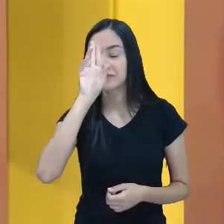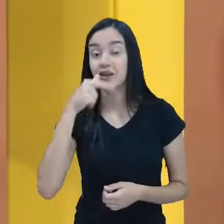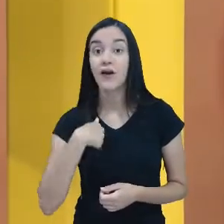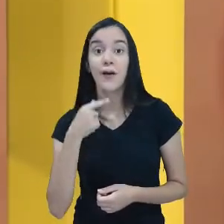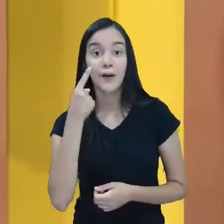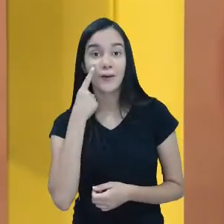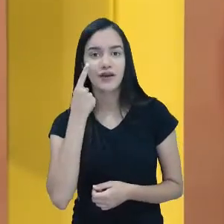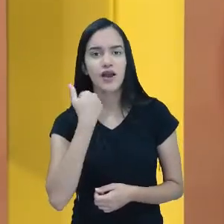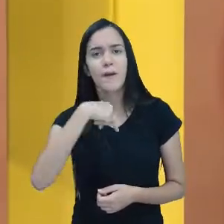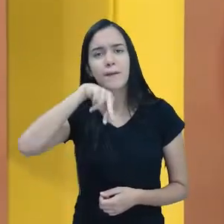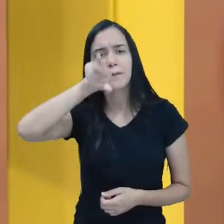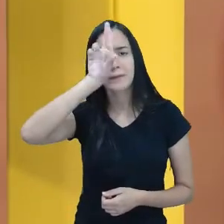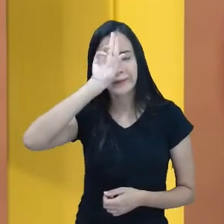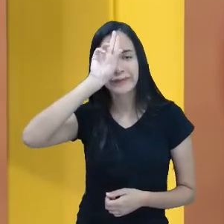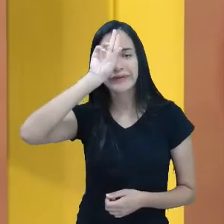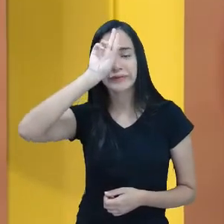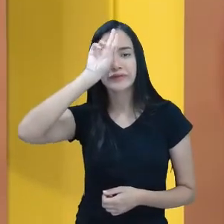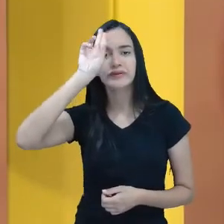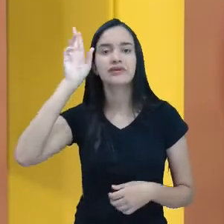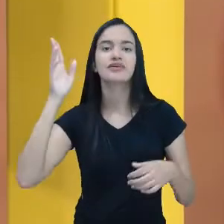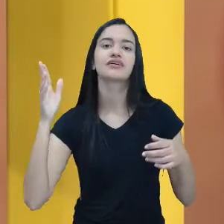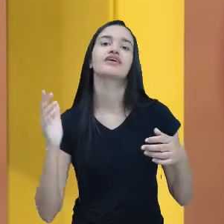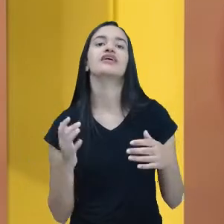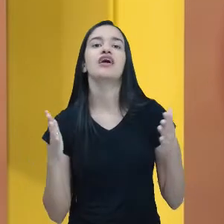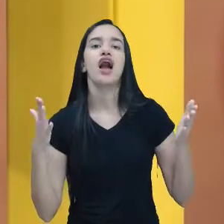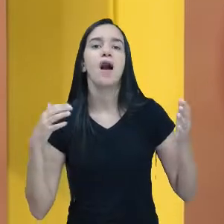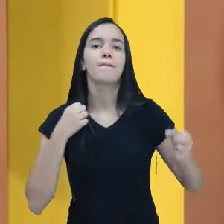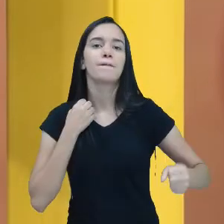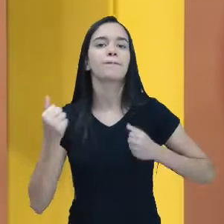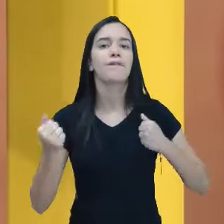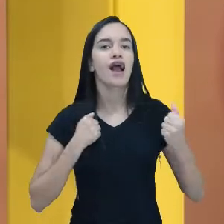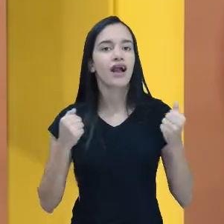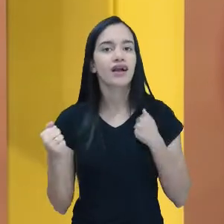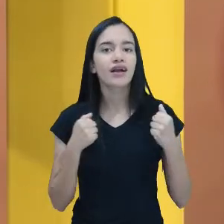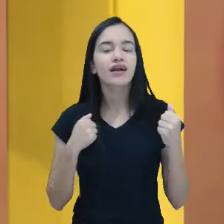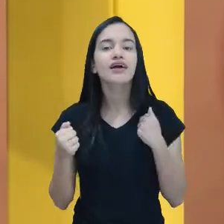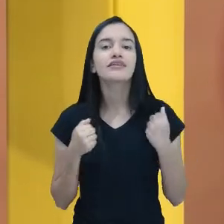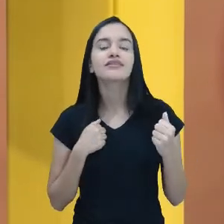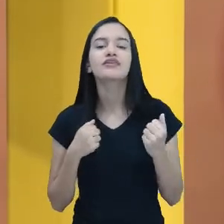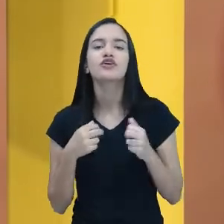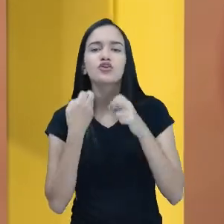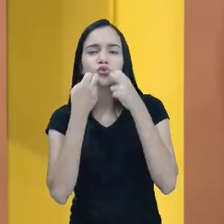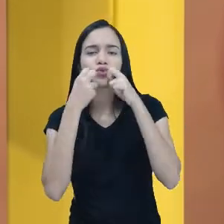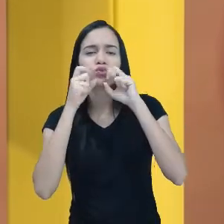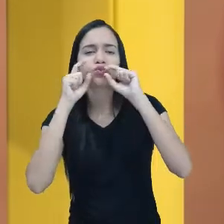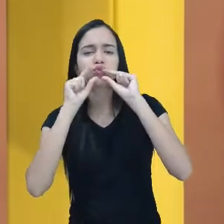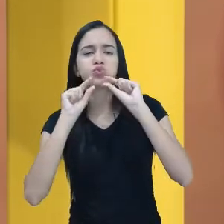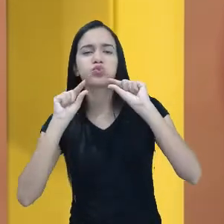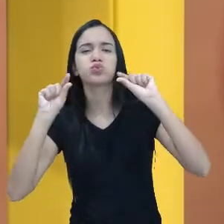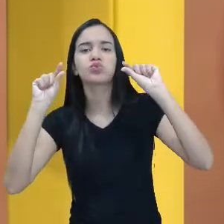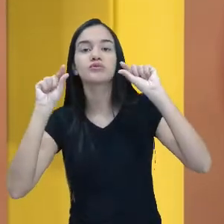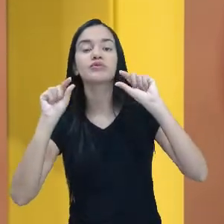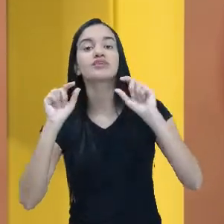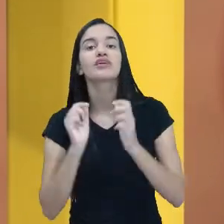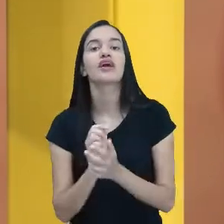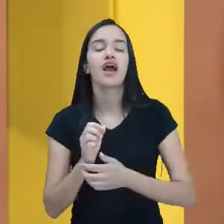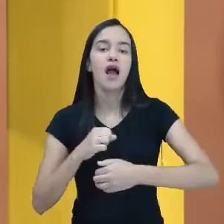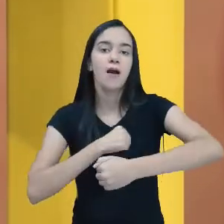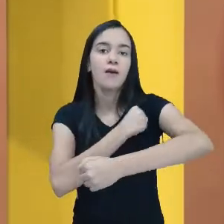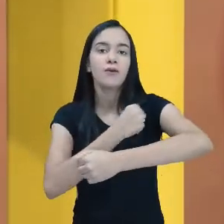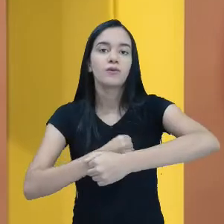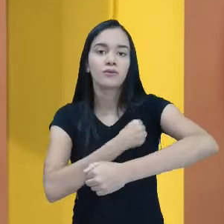Veja. Meio-dia, macaca. Ó, a figura da macaca. Assobia. Panela nu.